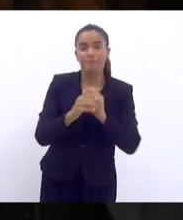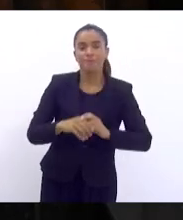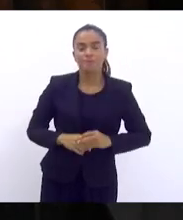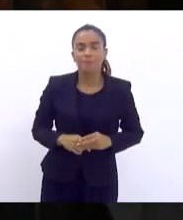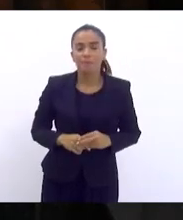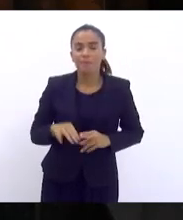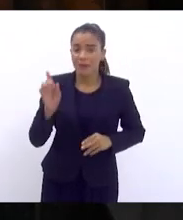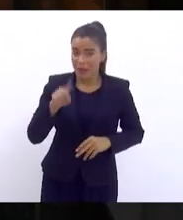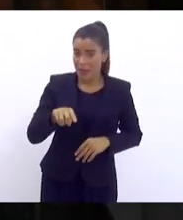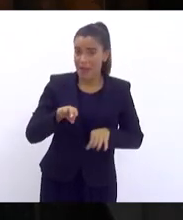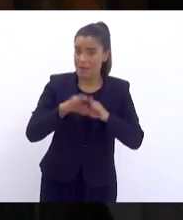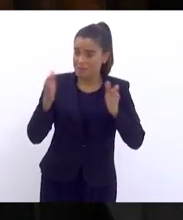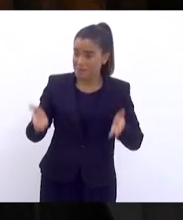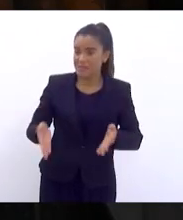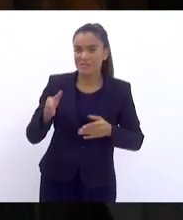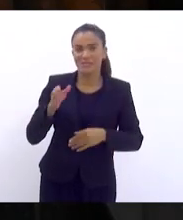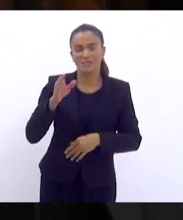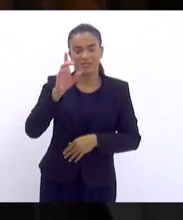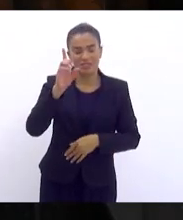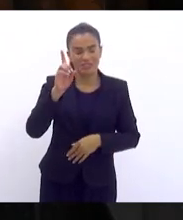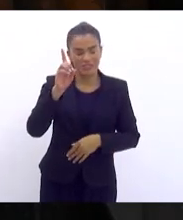é a mesa diretora.